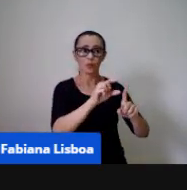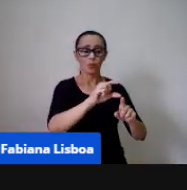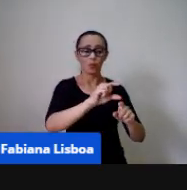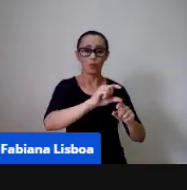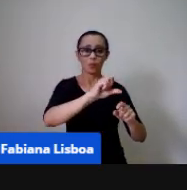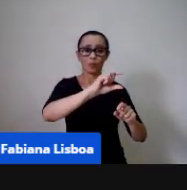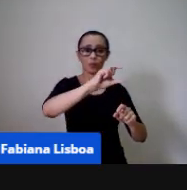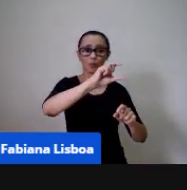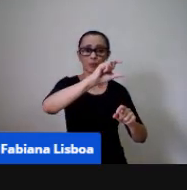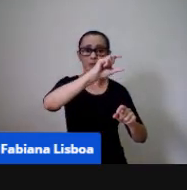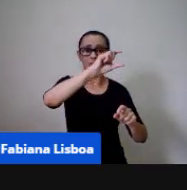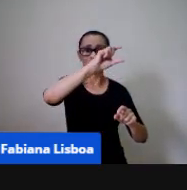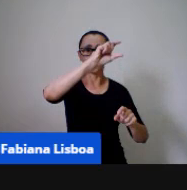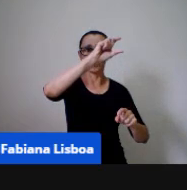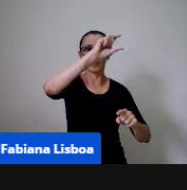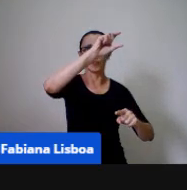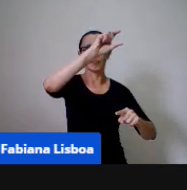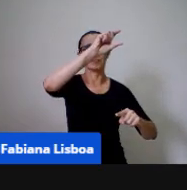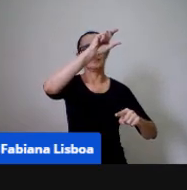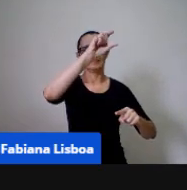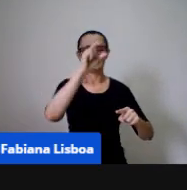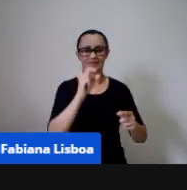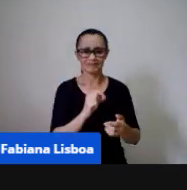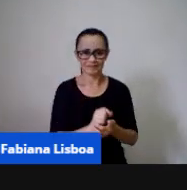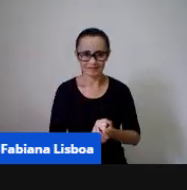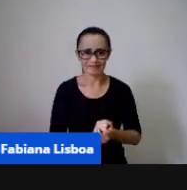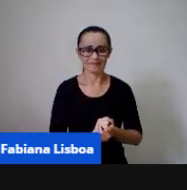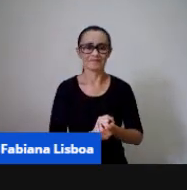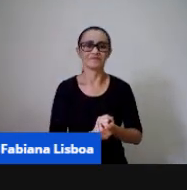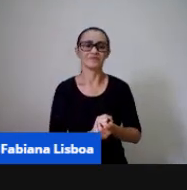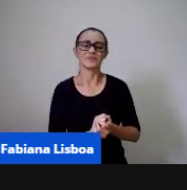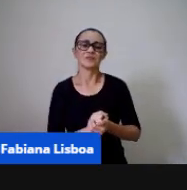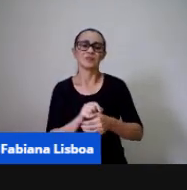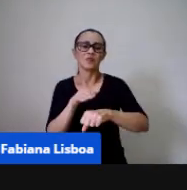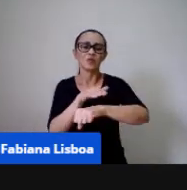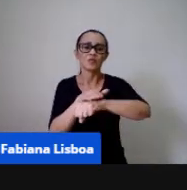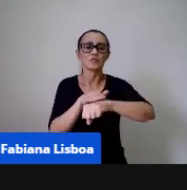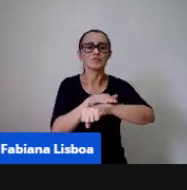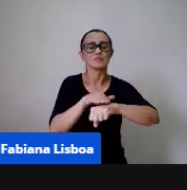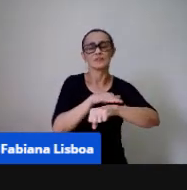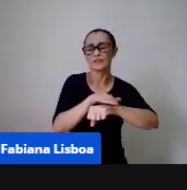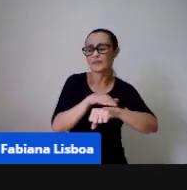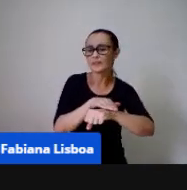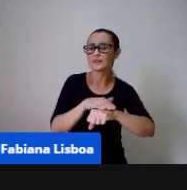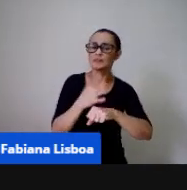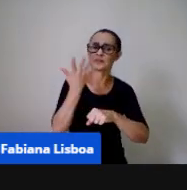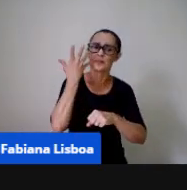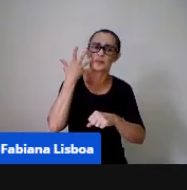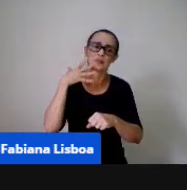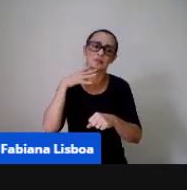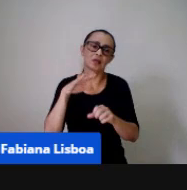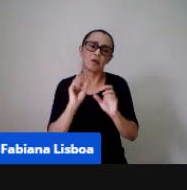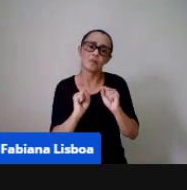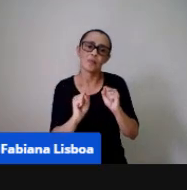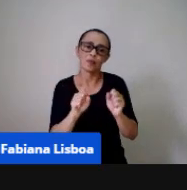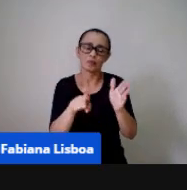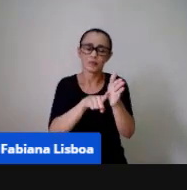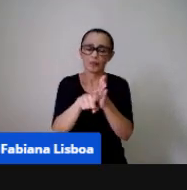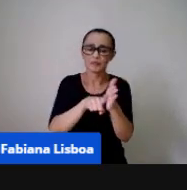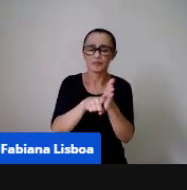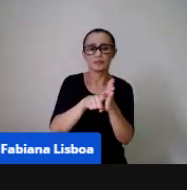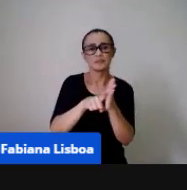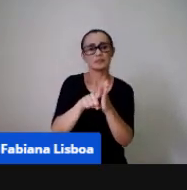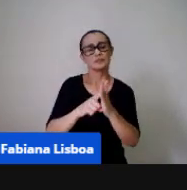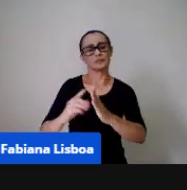barra construída né? de uma situação de conversa de que a criança às vezes pode ser uma pesquisa que a criança pode trazer de casa